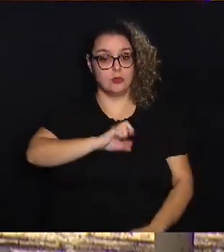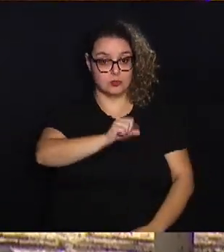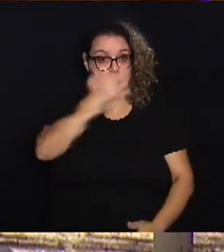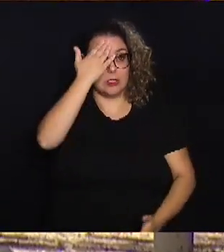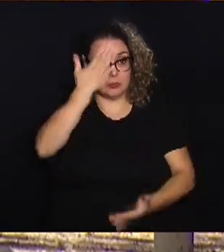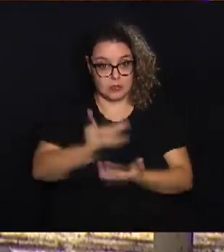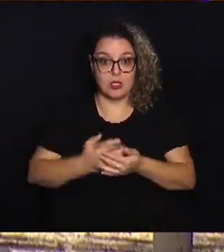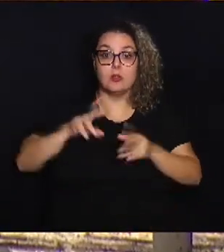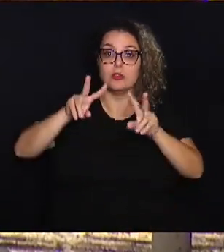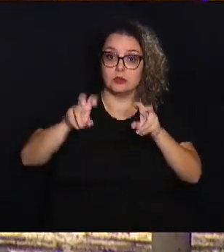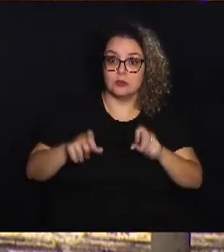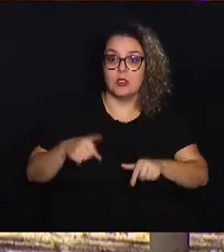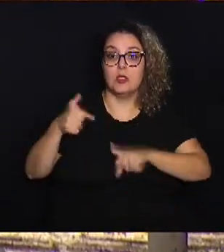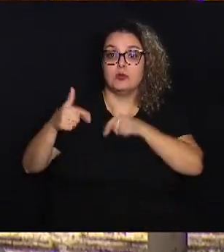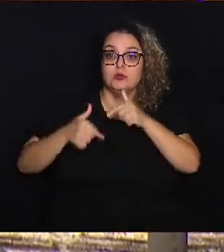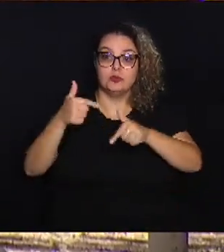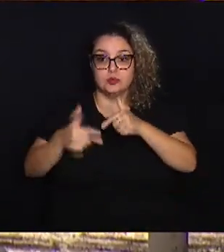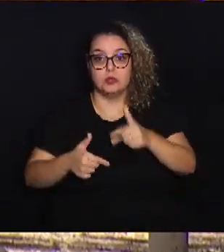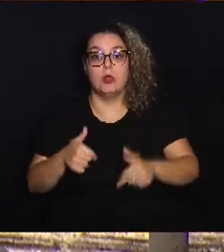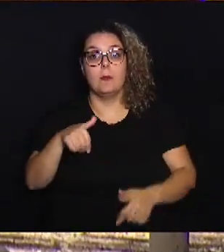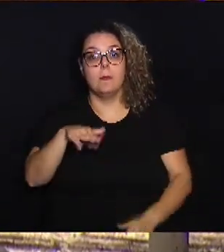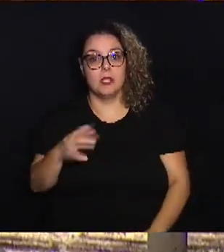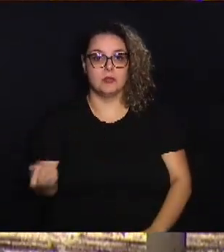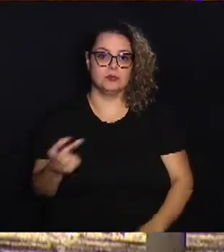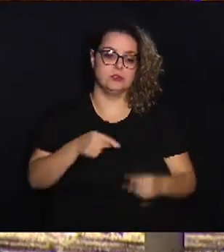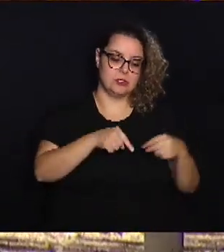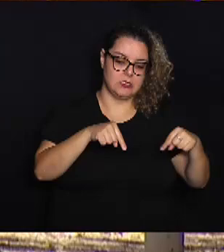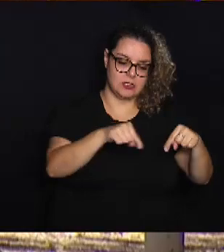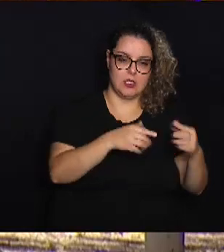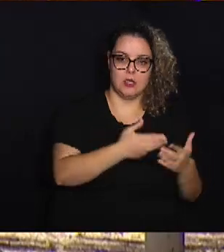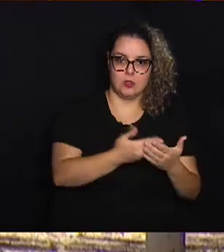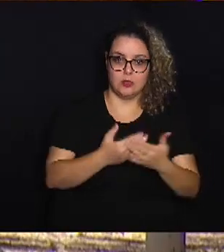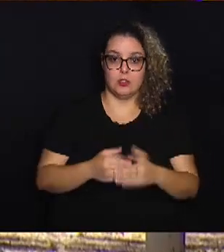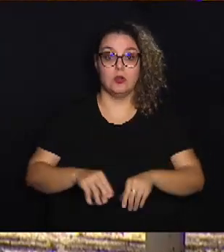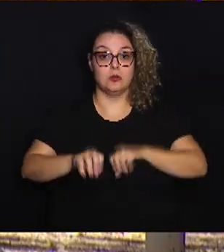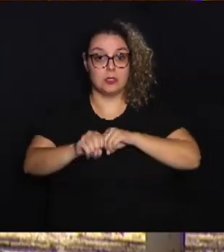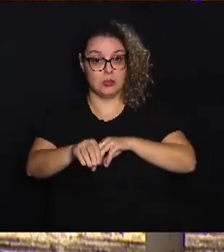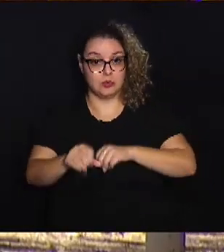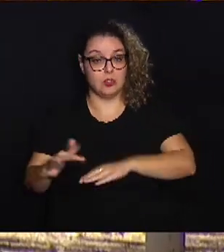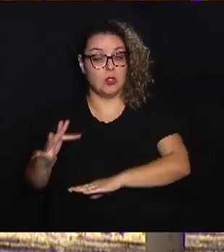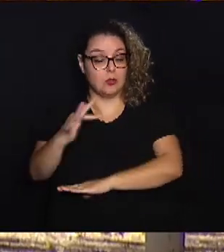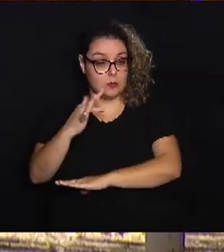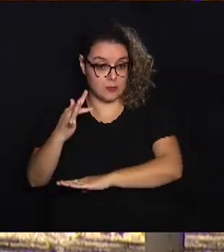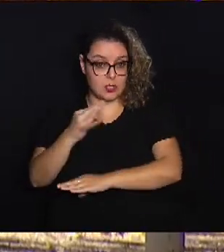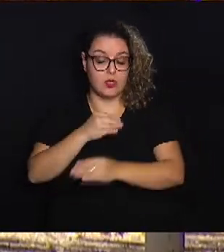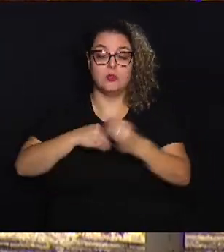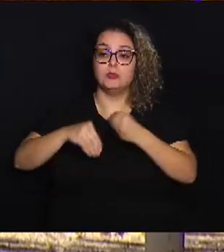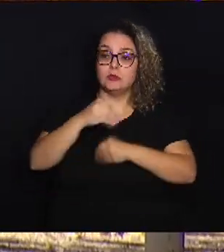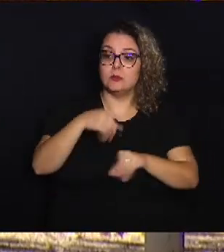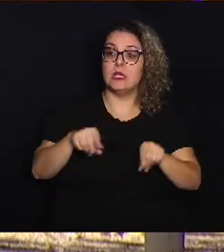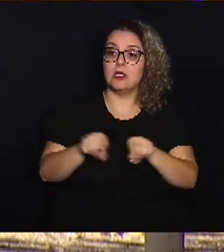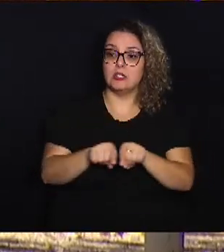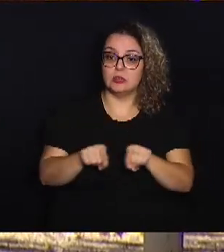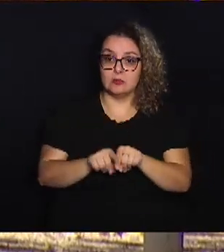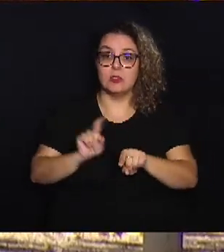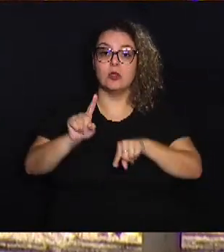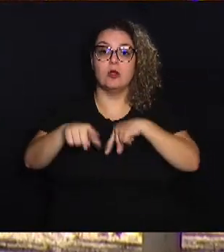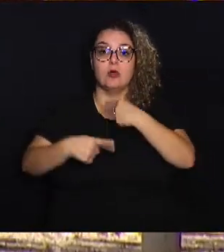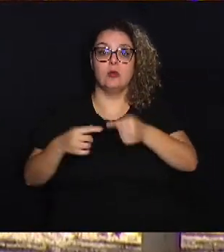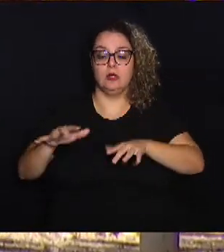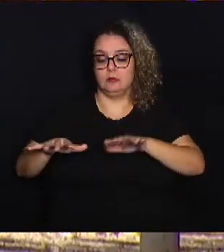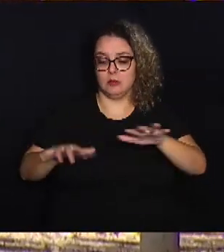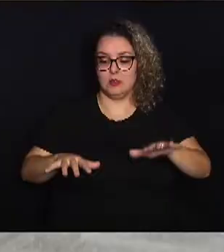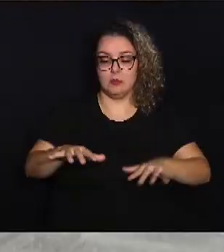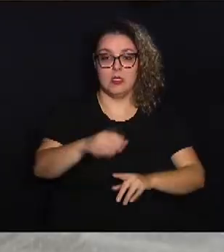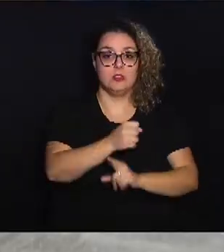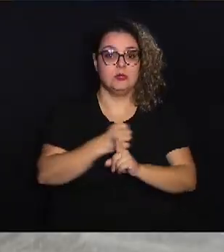pode ser trabalhado além da sala de aula, na educação formal, envolvendo também outros setores da